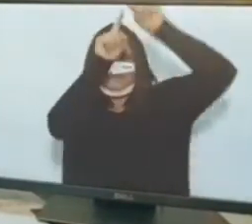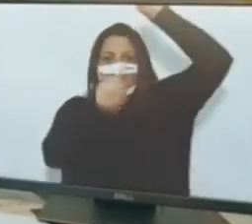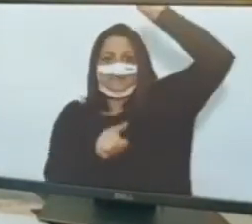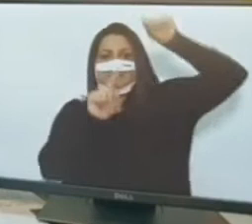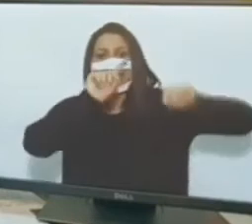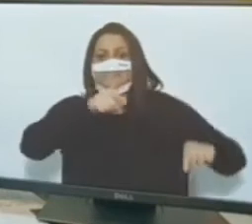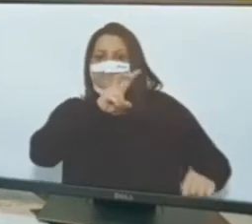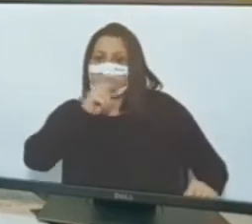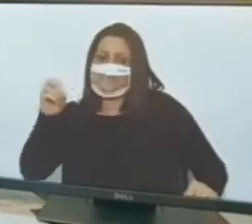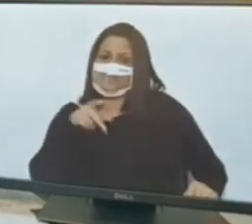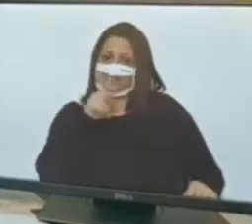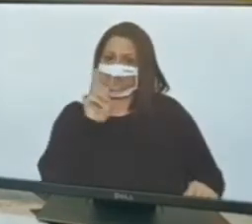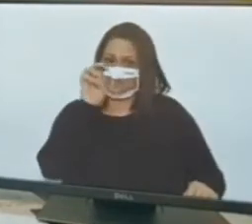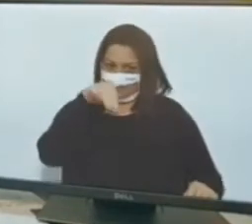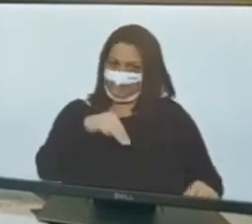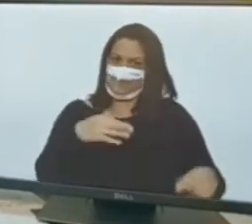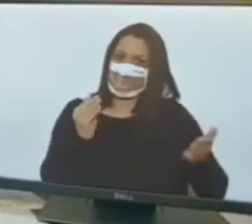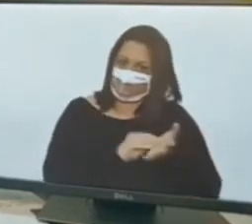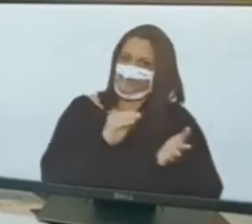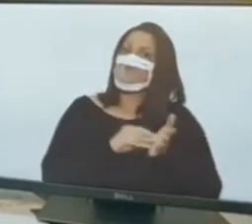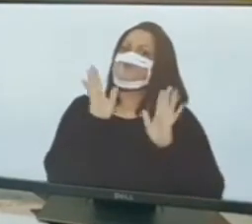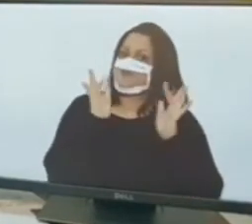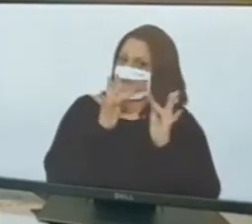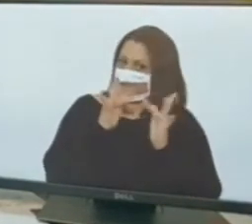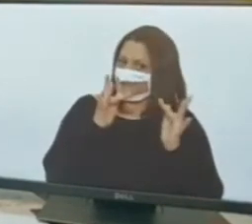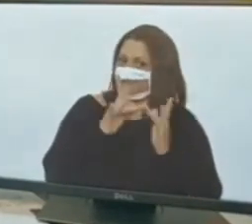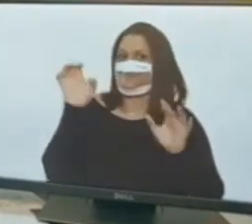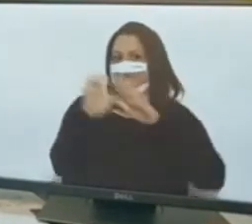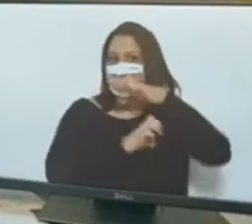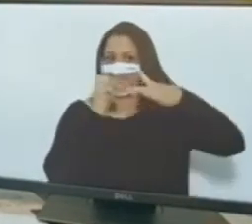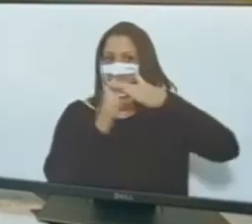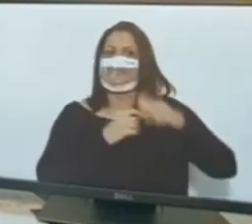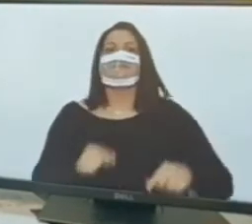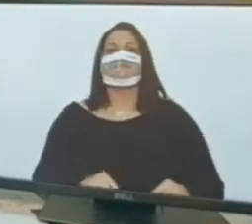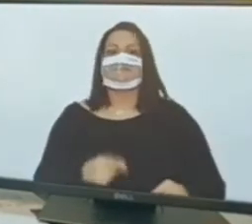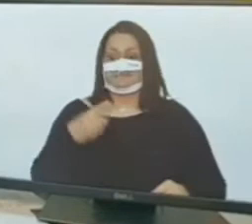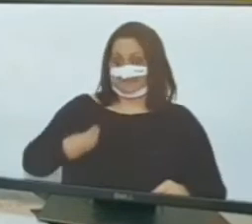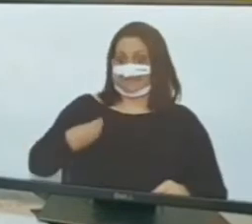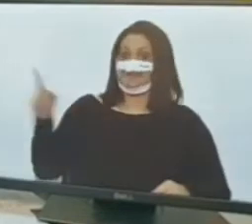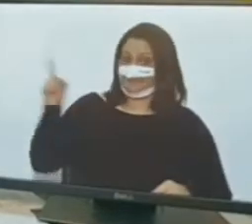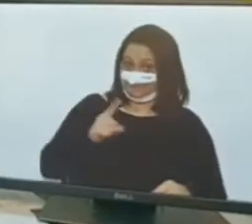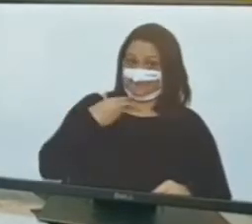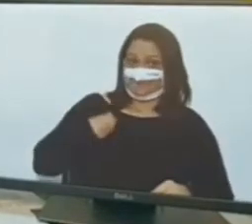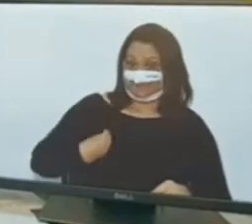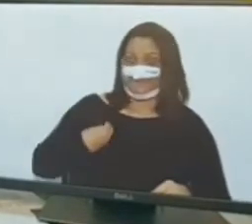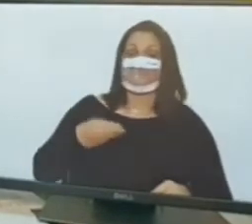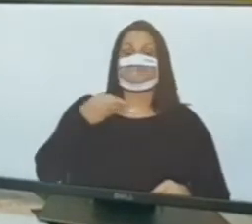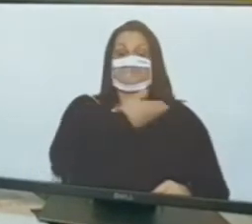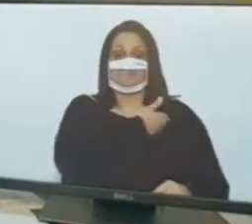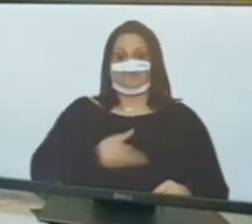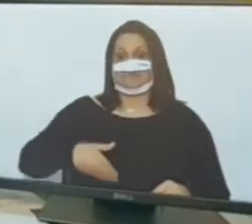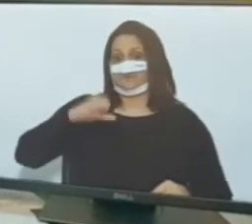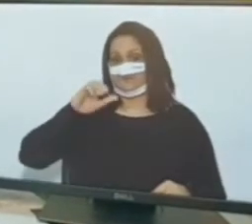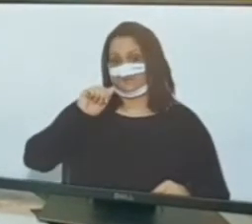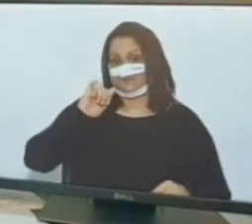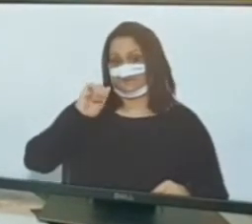tive em Goiás. Se não desse contrato. Com a empresa. Presente também o governador Caiado naquele momento. certo? O Tarcísio teve